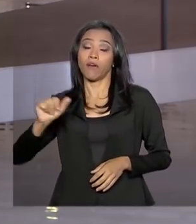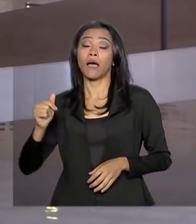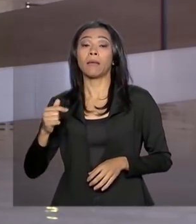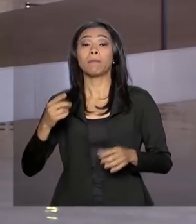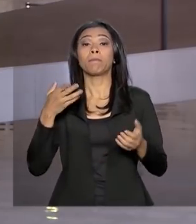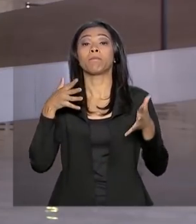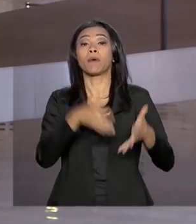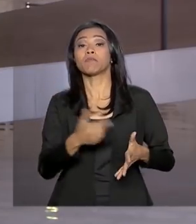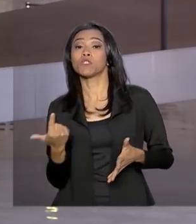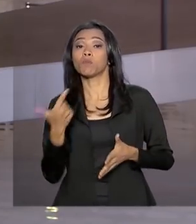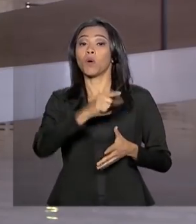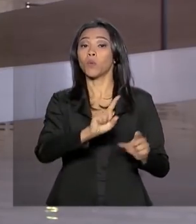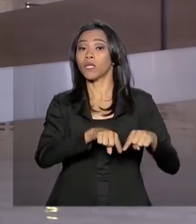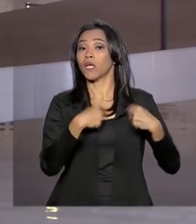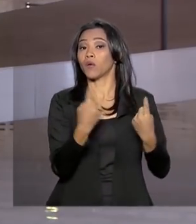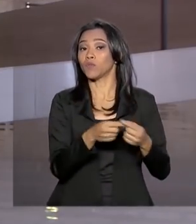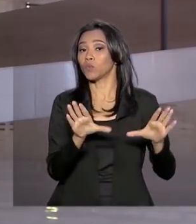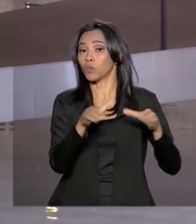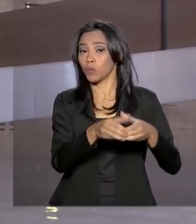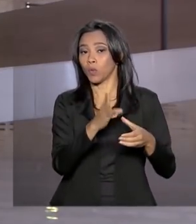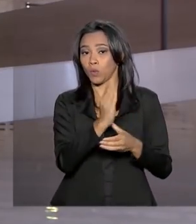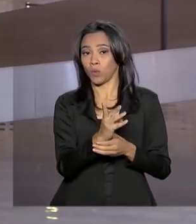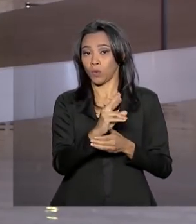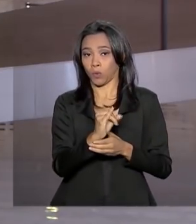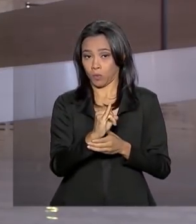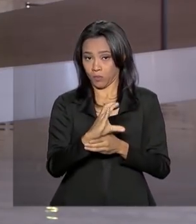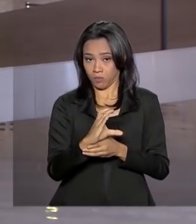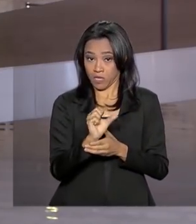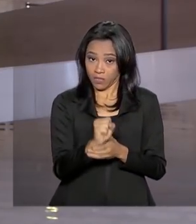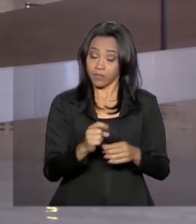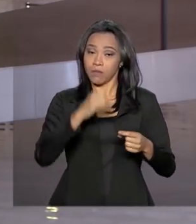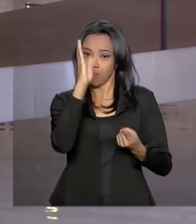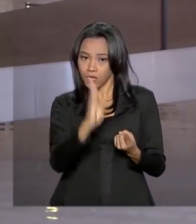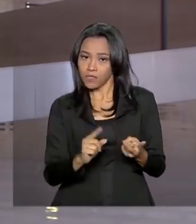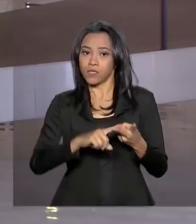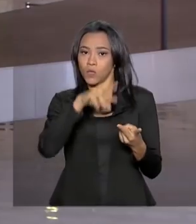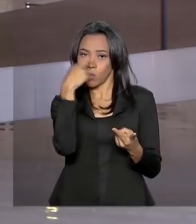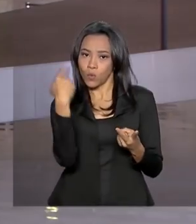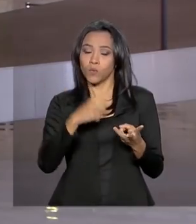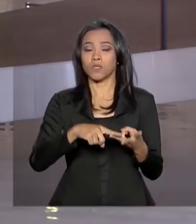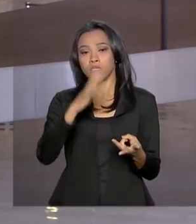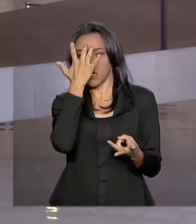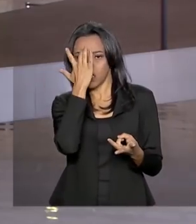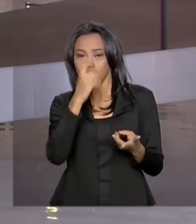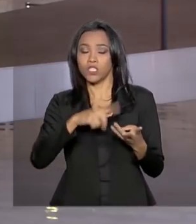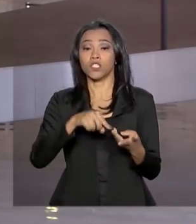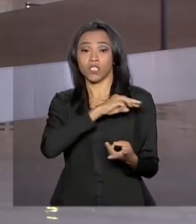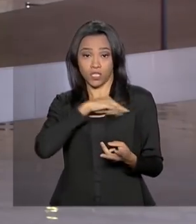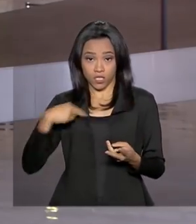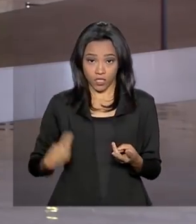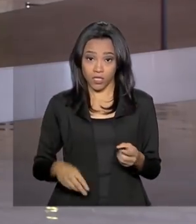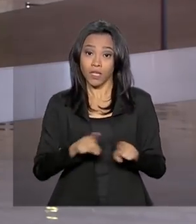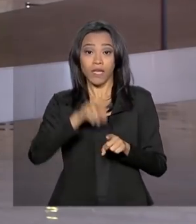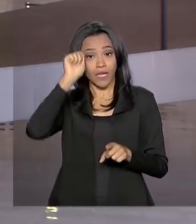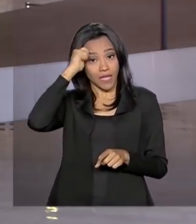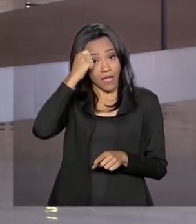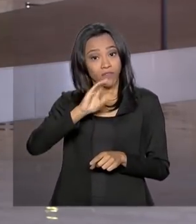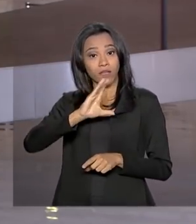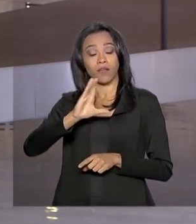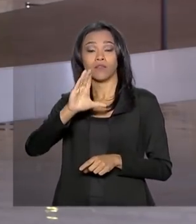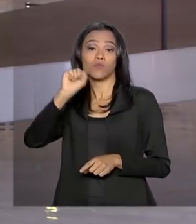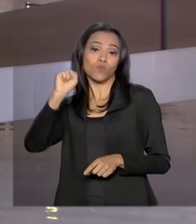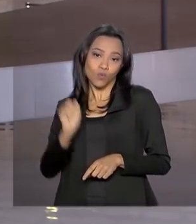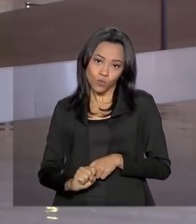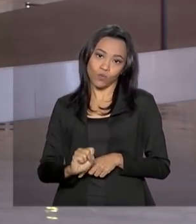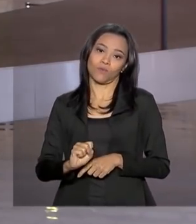informal do BRICS, Grupo que reúne Brasil, Rússia, Índia, China e África do Sul. E também de alguns